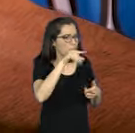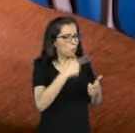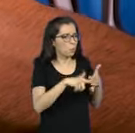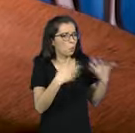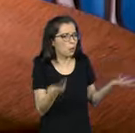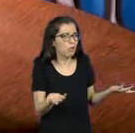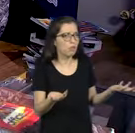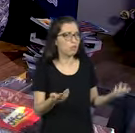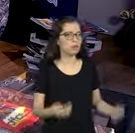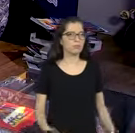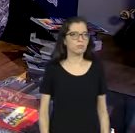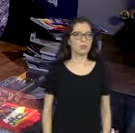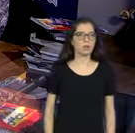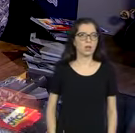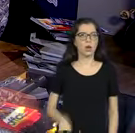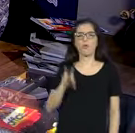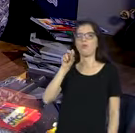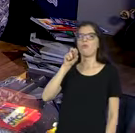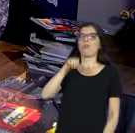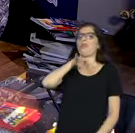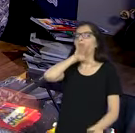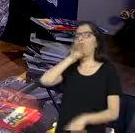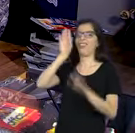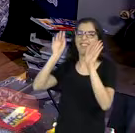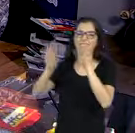Deu ruim pro vovô.